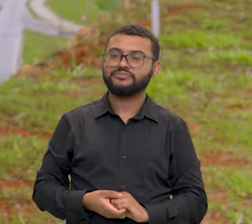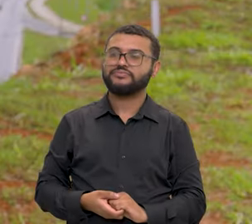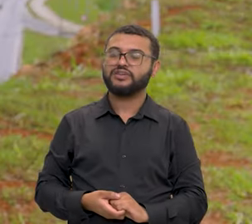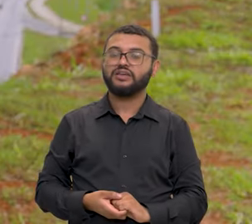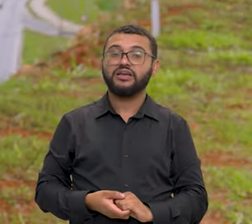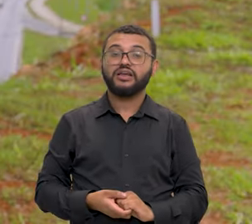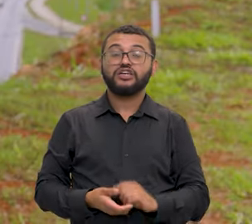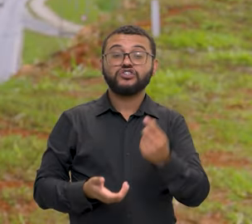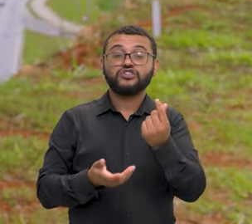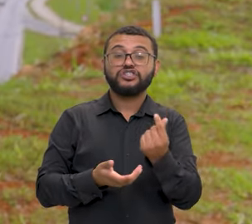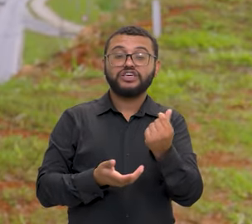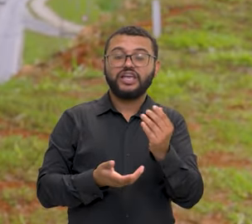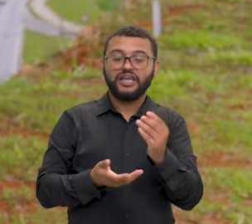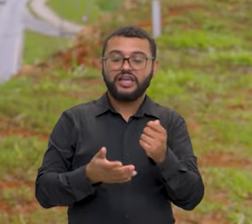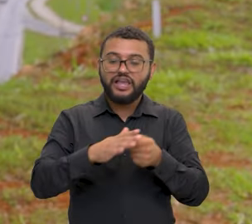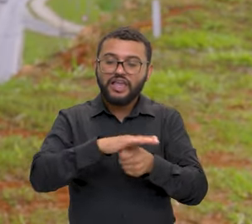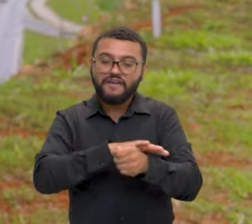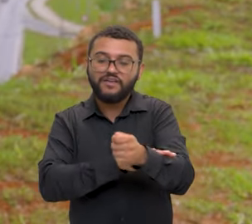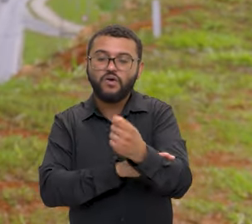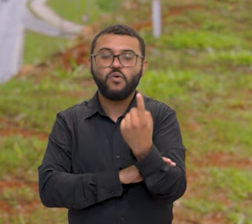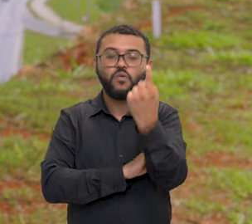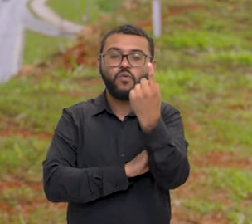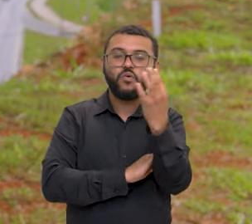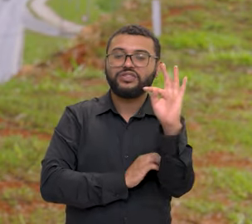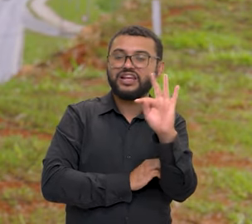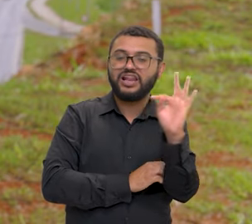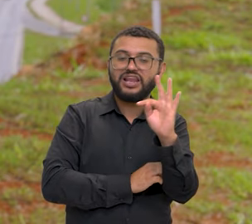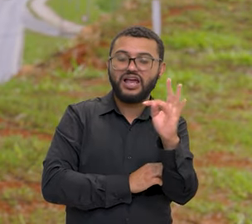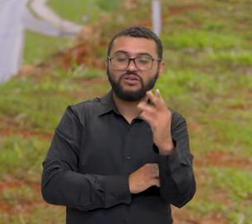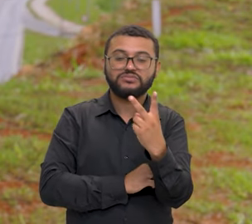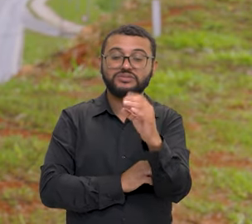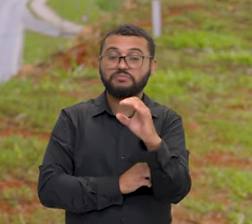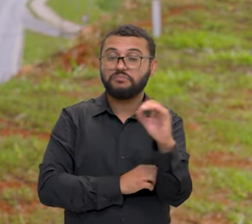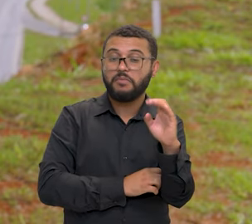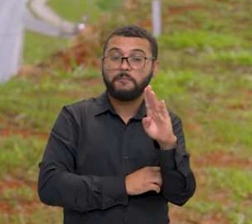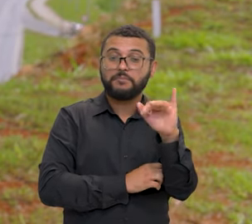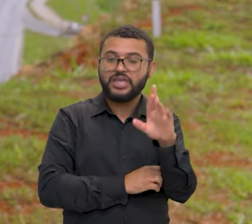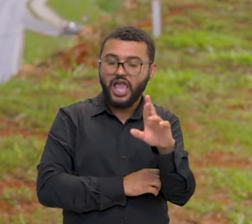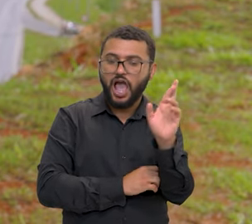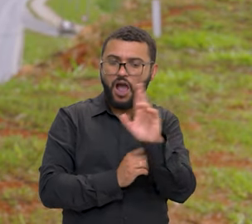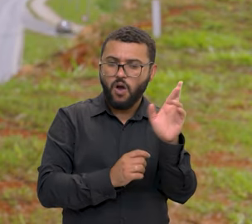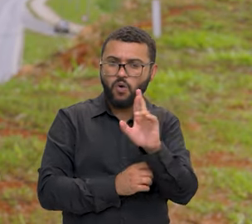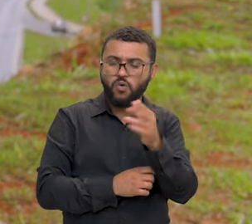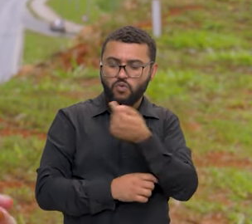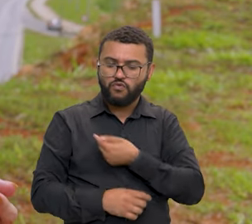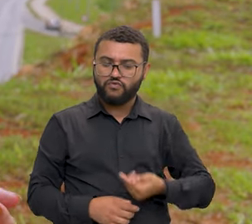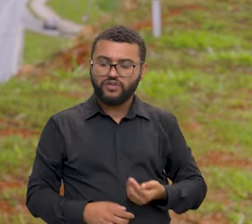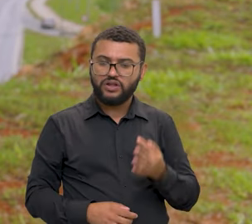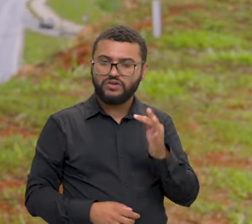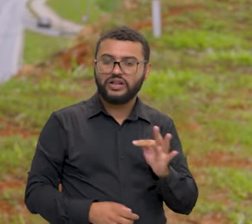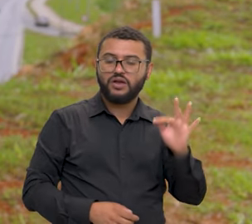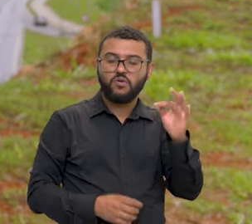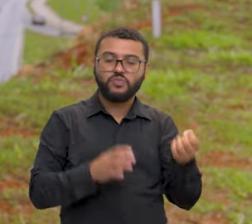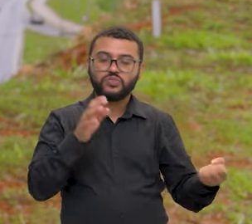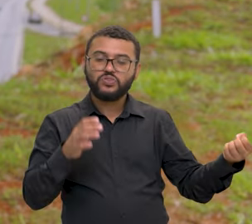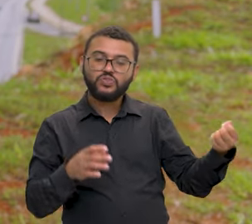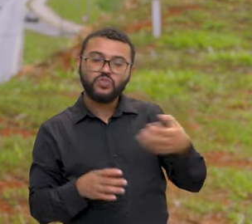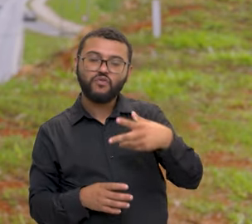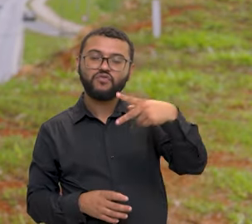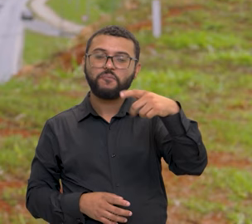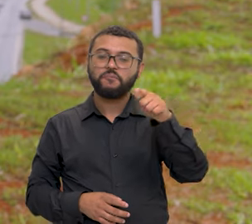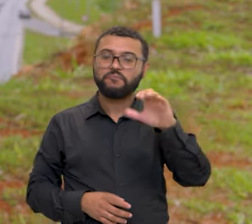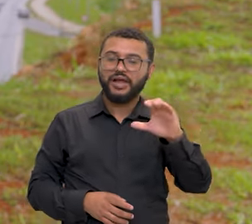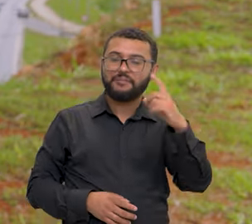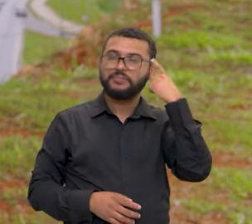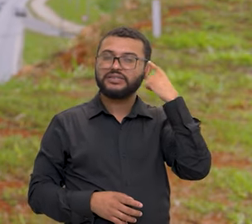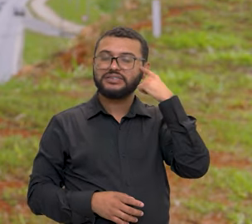Com investimentos de um trilhão e setecentos bilhões de reais, o governo federal lançou o novo PAC, com foco